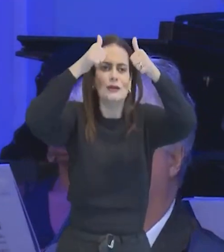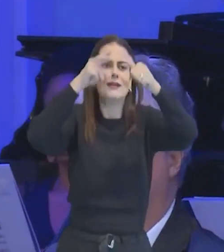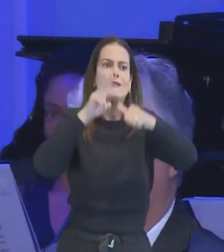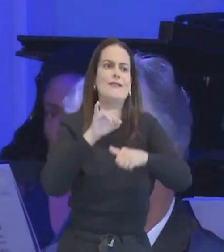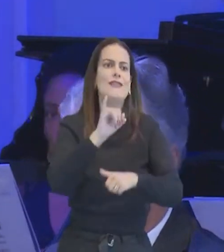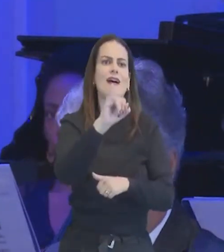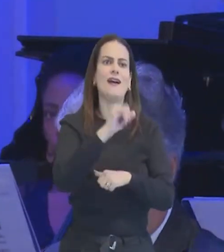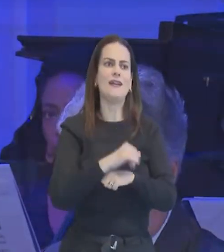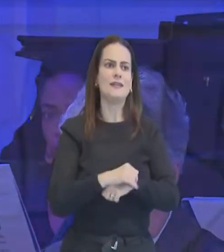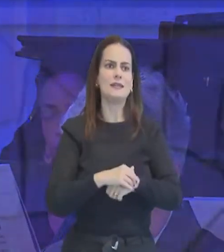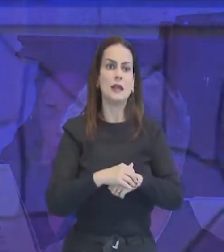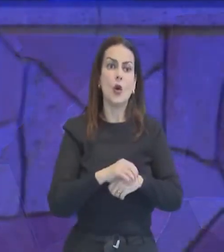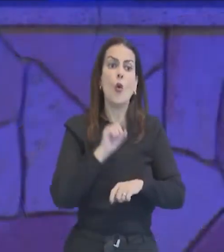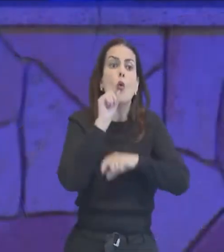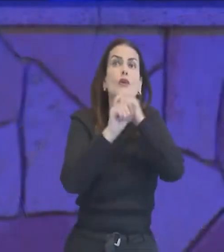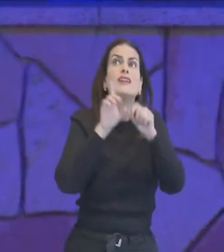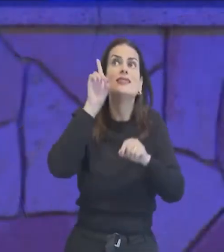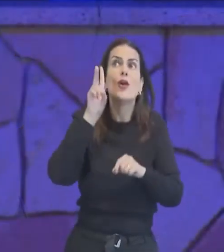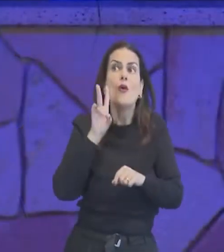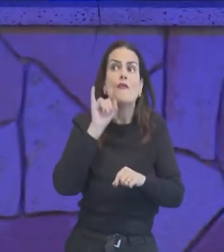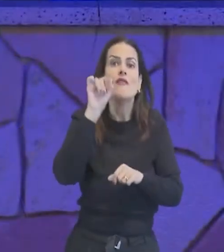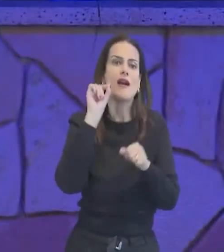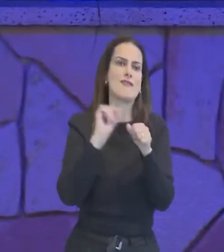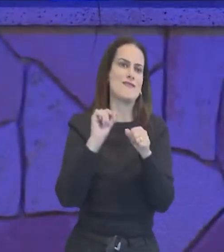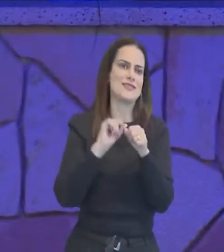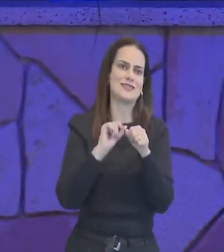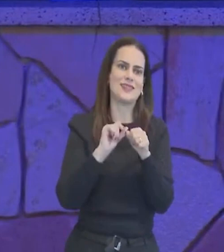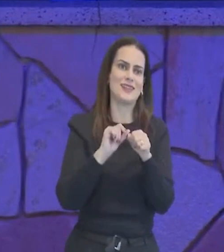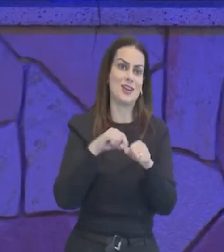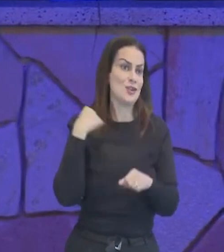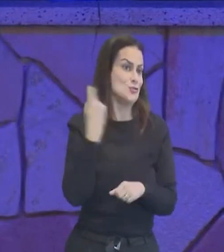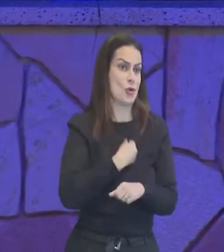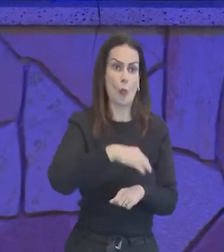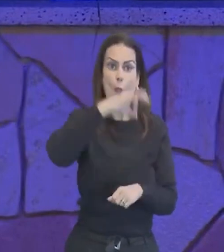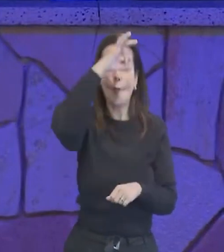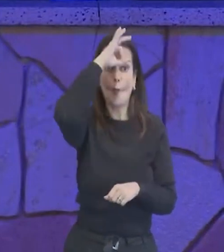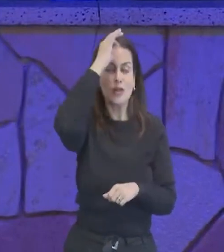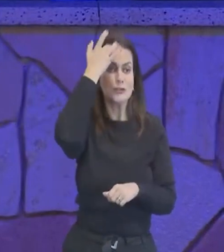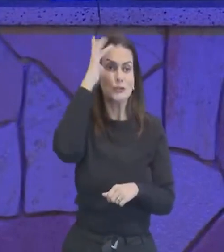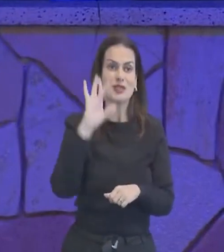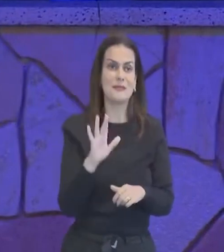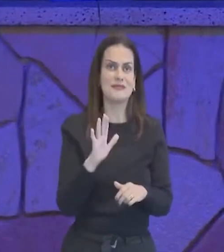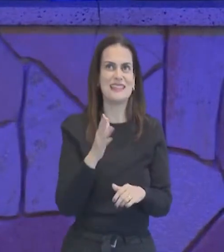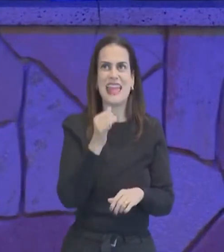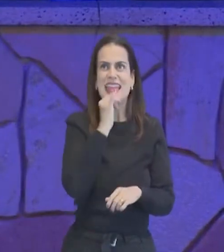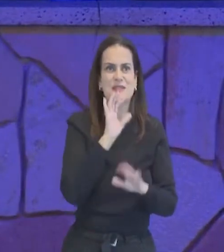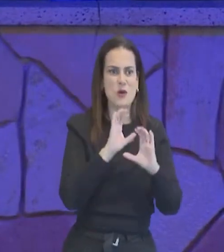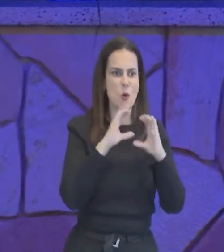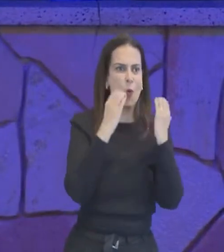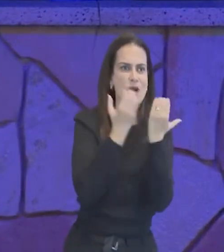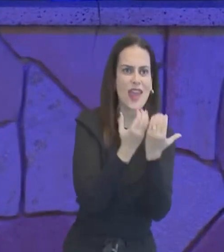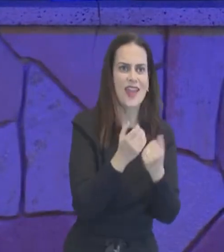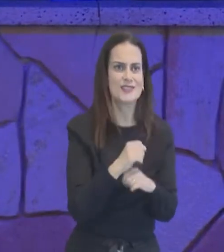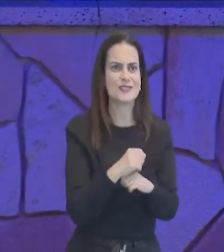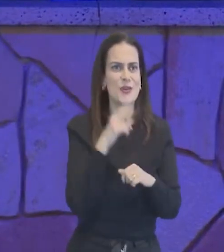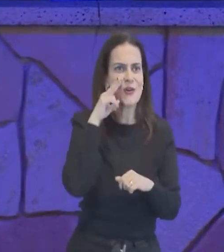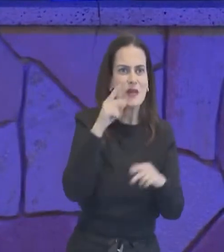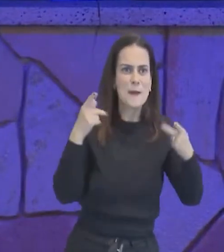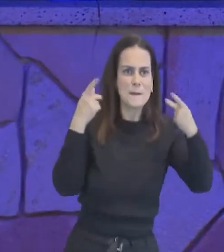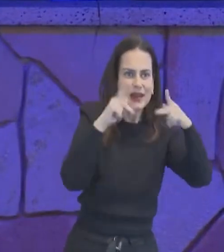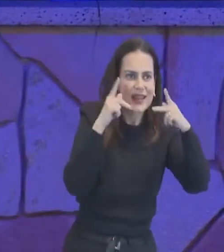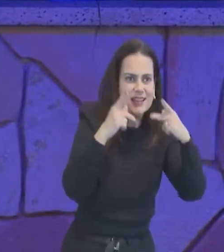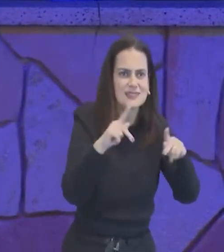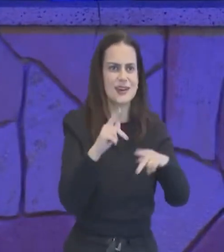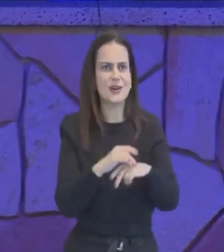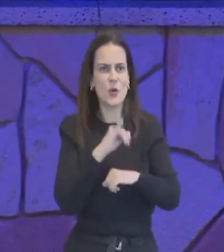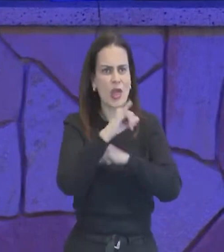o que Deus, vai fazer, com aquela palavra, que aquela pessoa, ouve no congresso, ouve numa mensagem, ouve no rádio, ouve